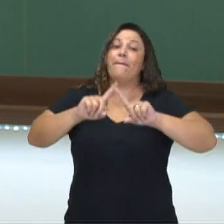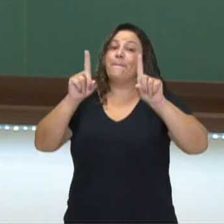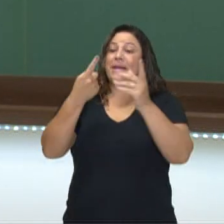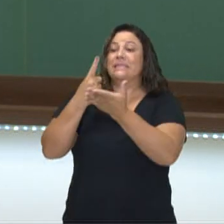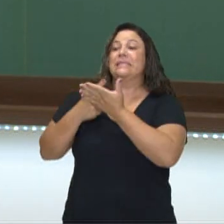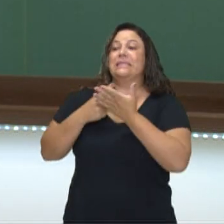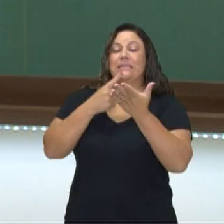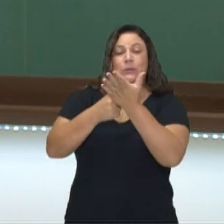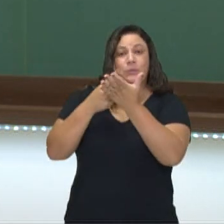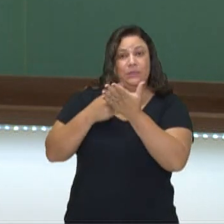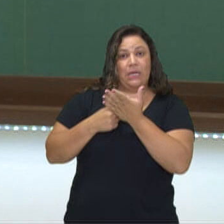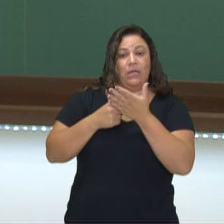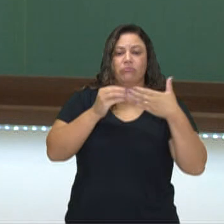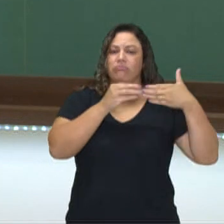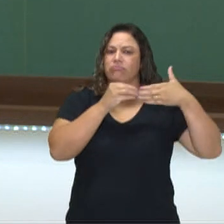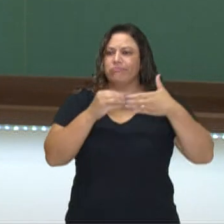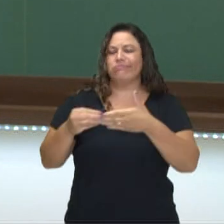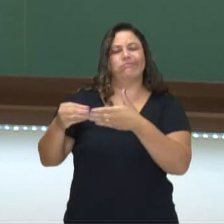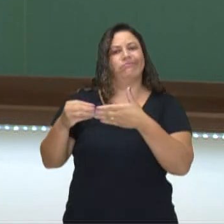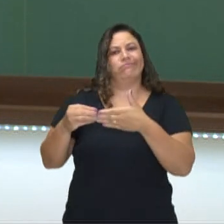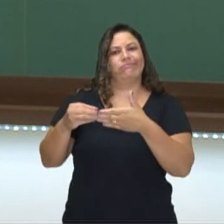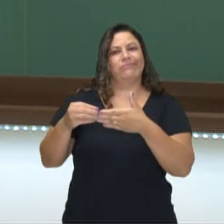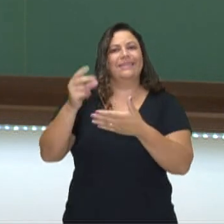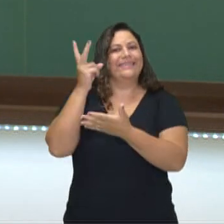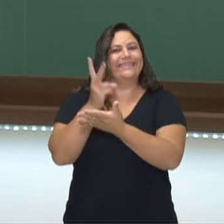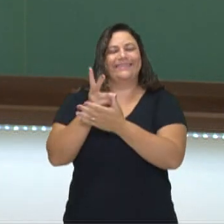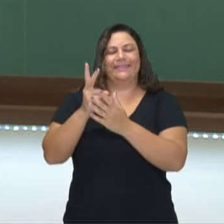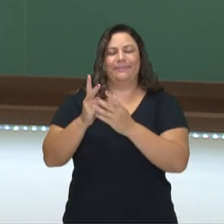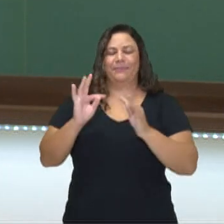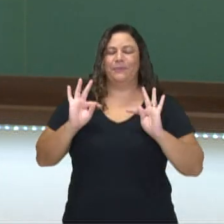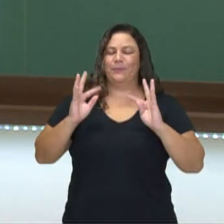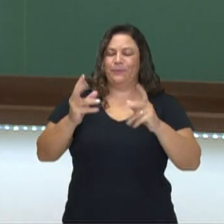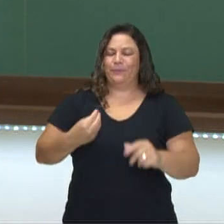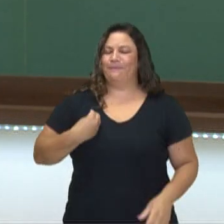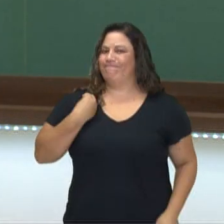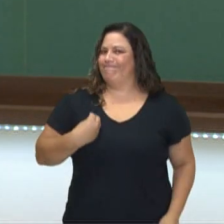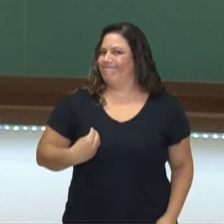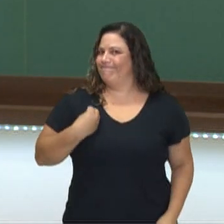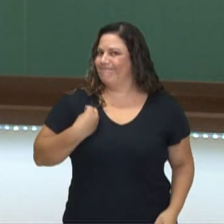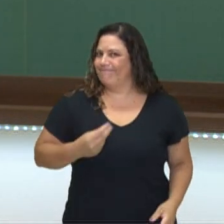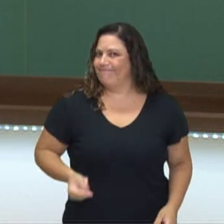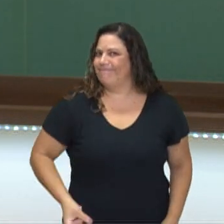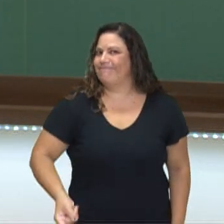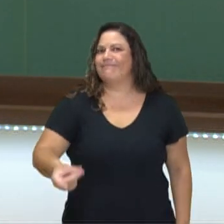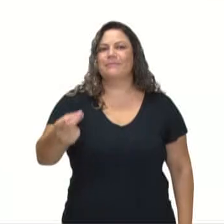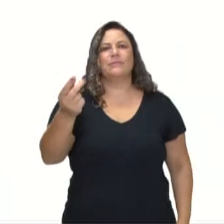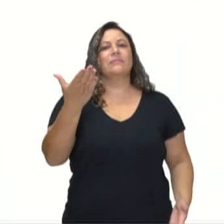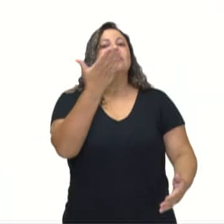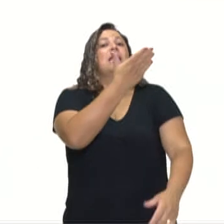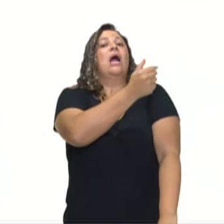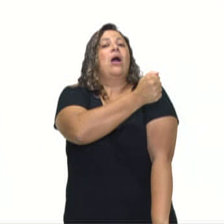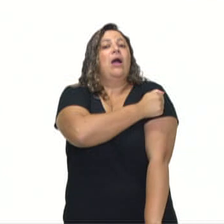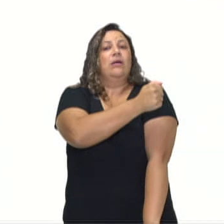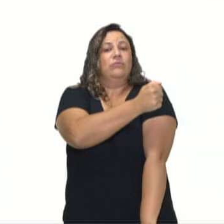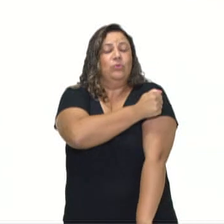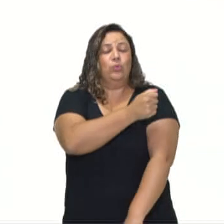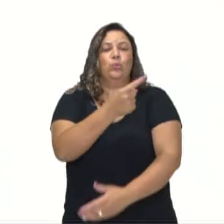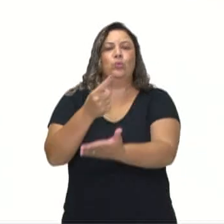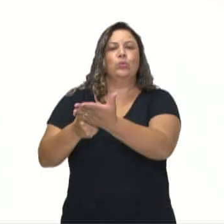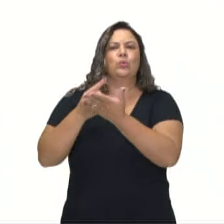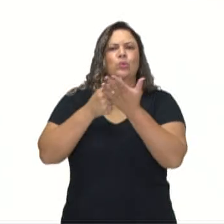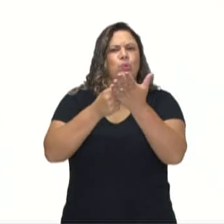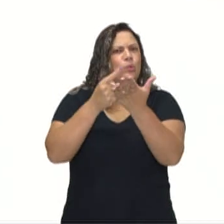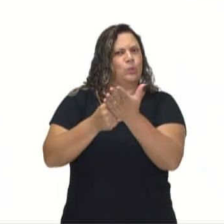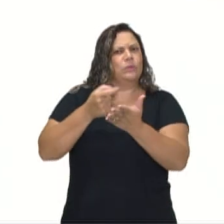que nos guiarão, que nos conduzirão por toda a vida. Como estudantes, por exemplo, seu compromisso é